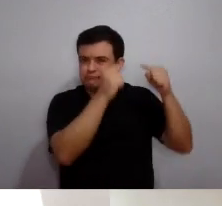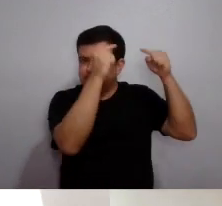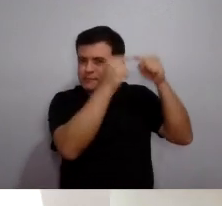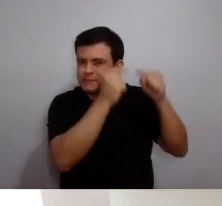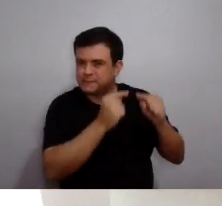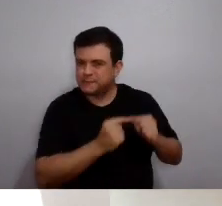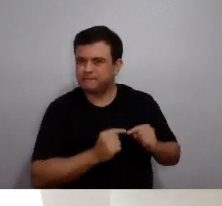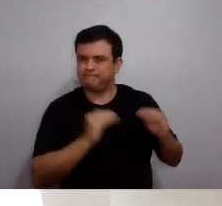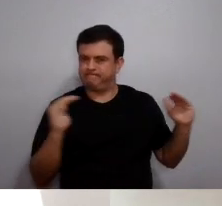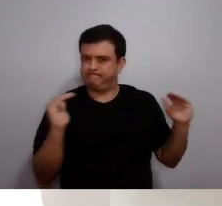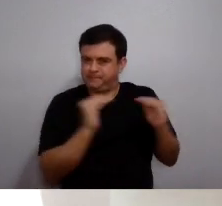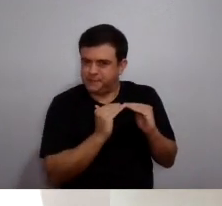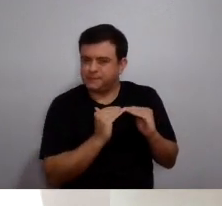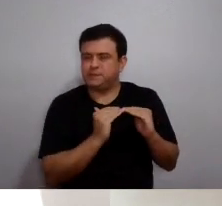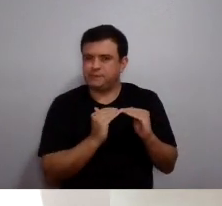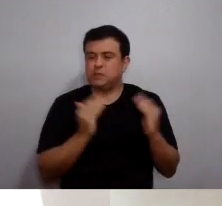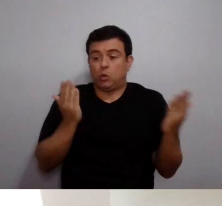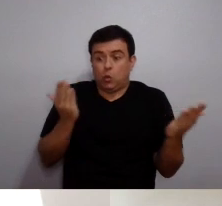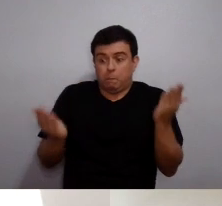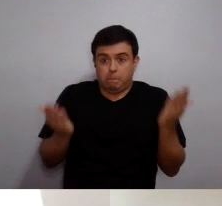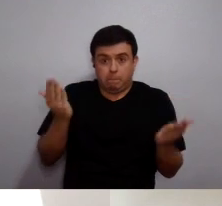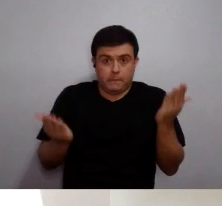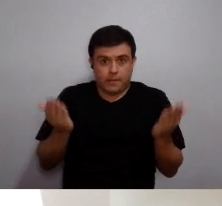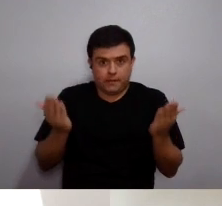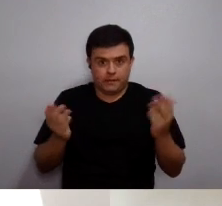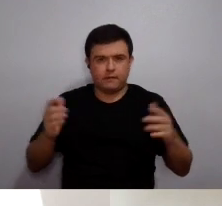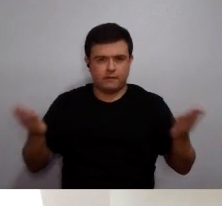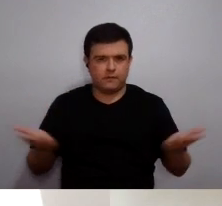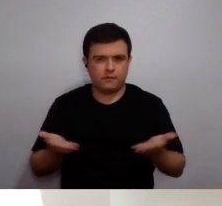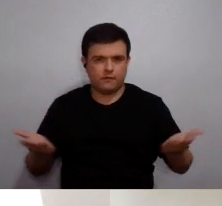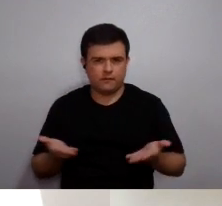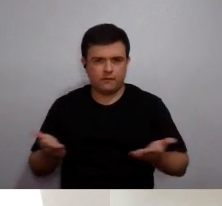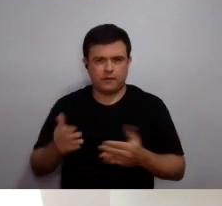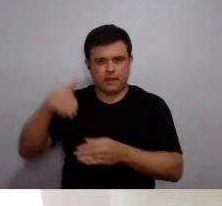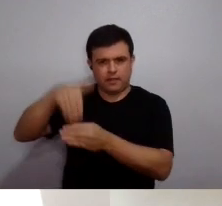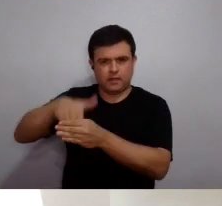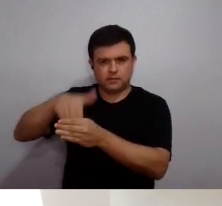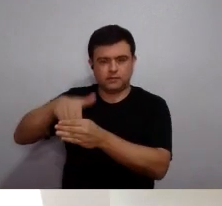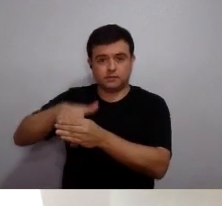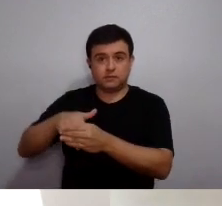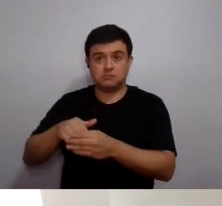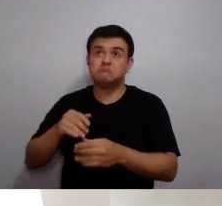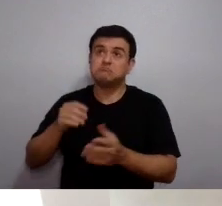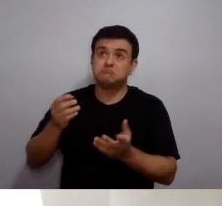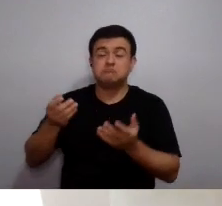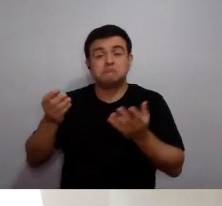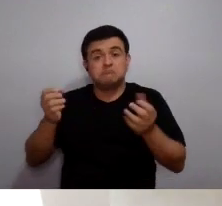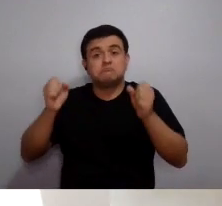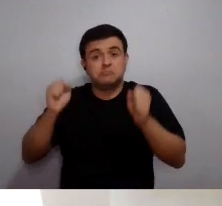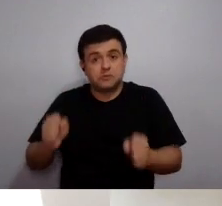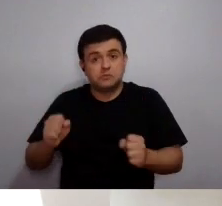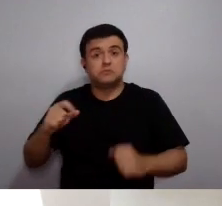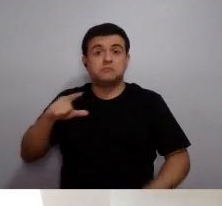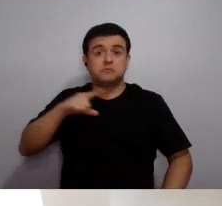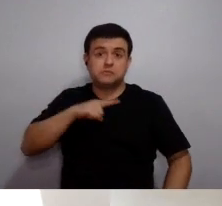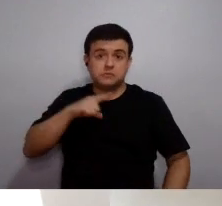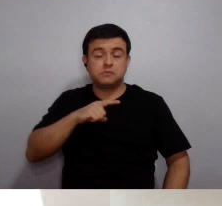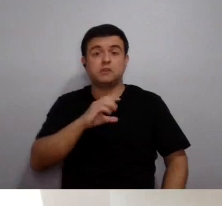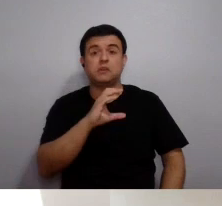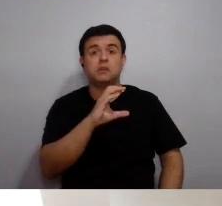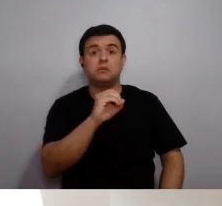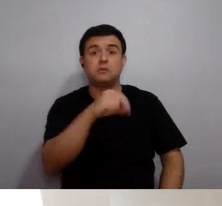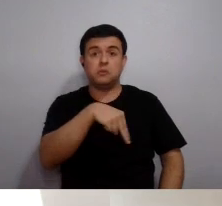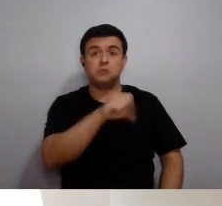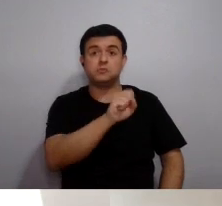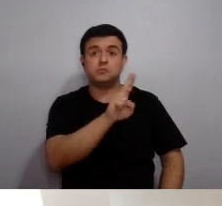raciocínio e da analogia que se pode fazer, eventualmente nós poderíamos ter atos